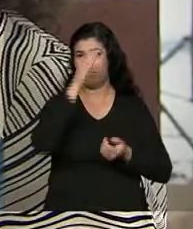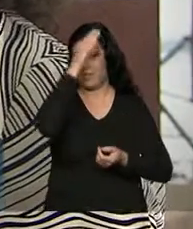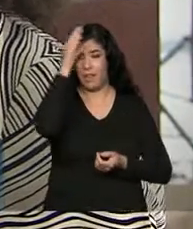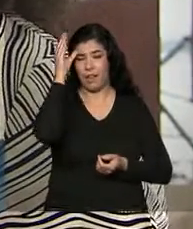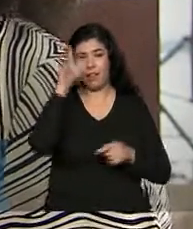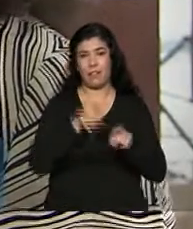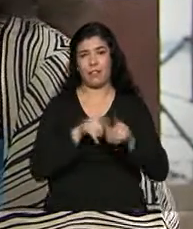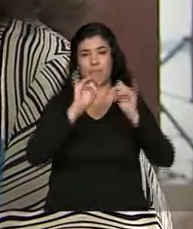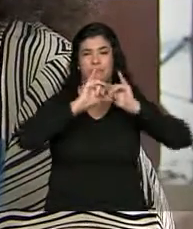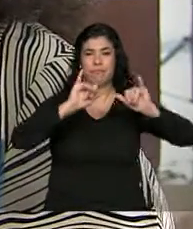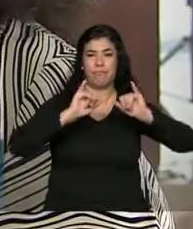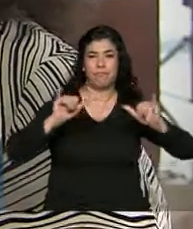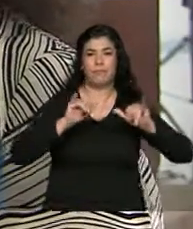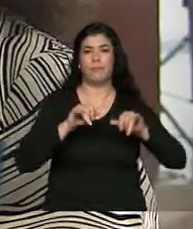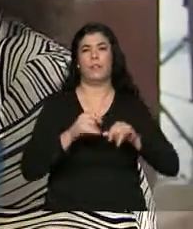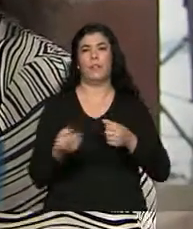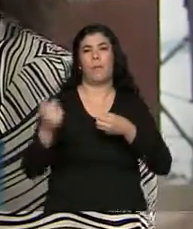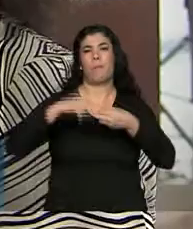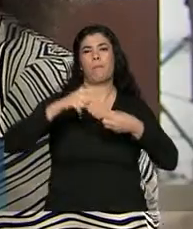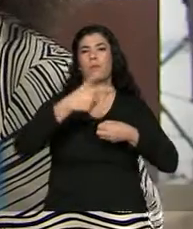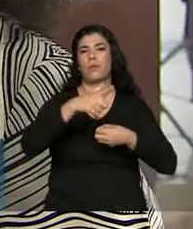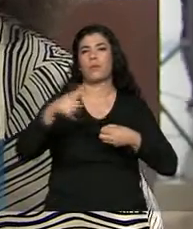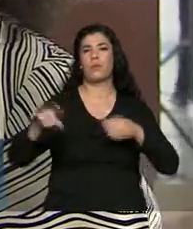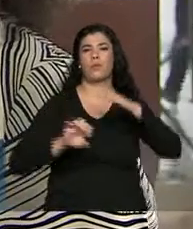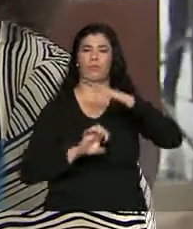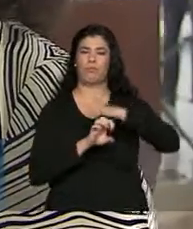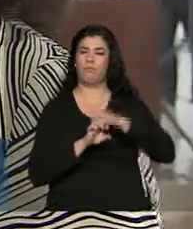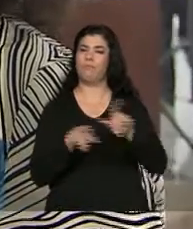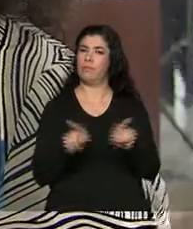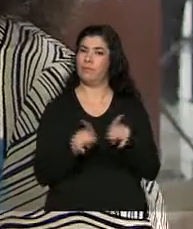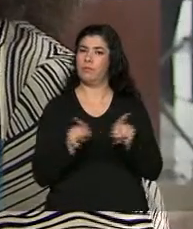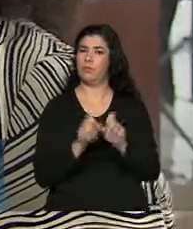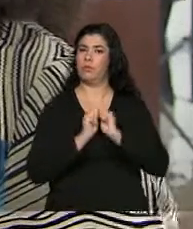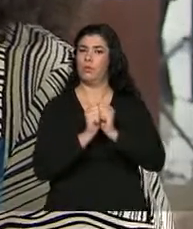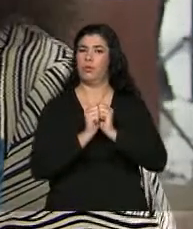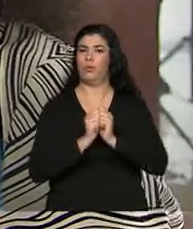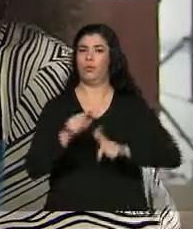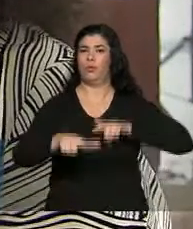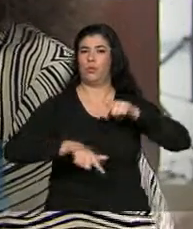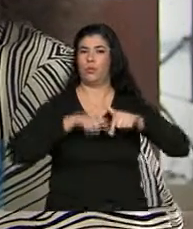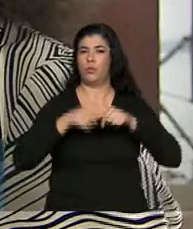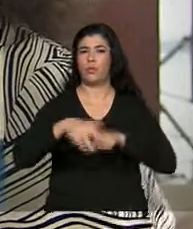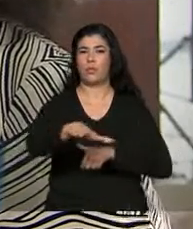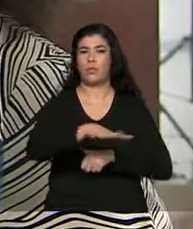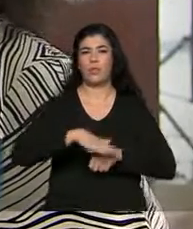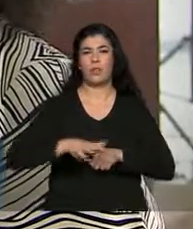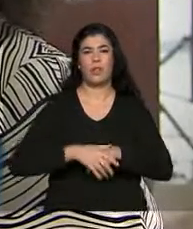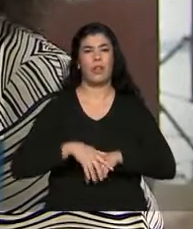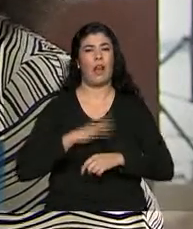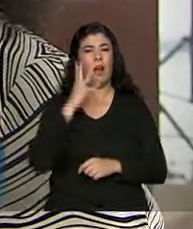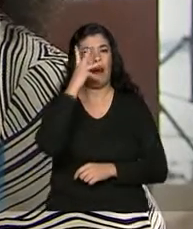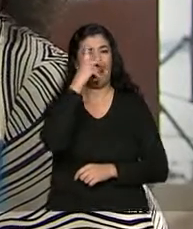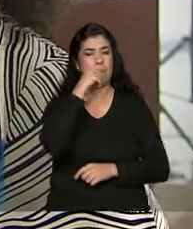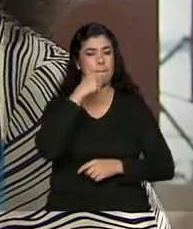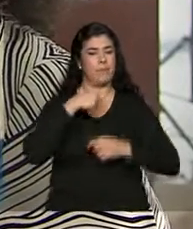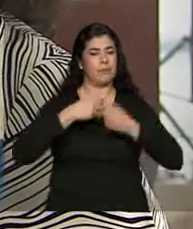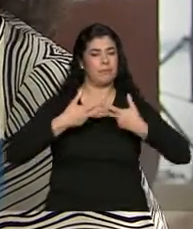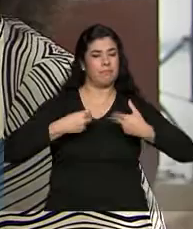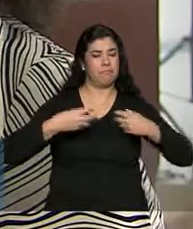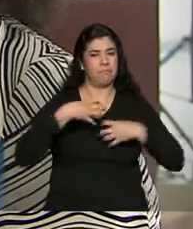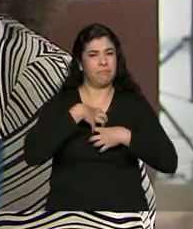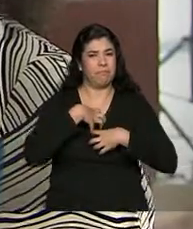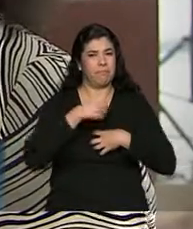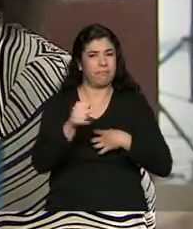divulgação, parceria com outras empresas que trabalham no mesmo ramo de beleza e bem-estar. Então, realmente,